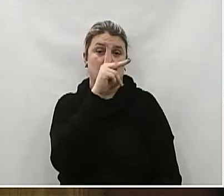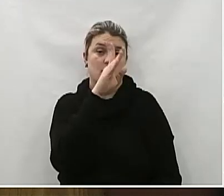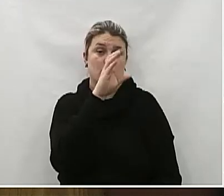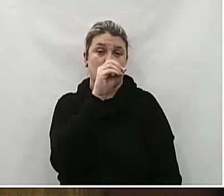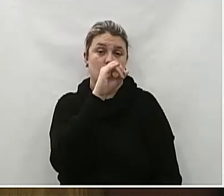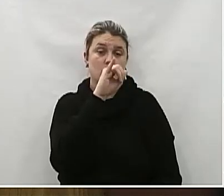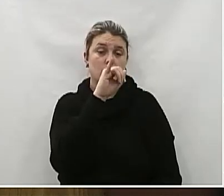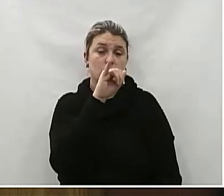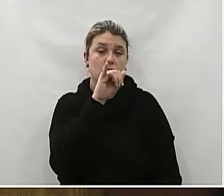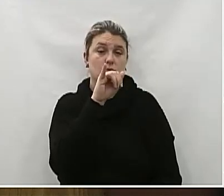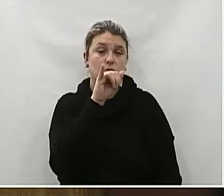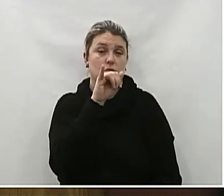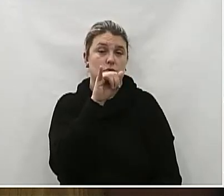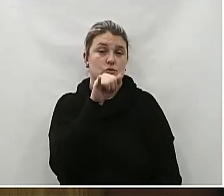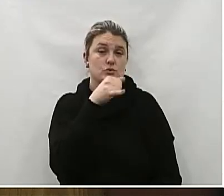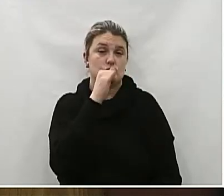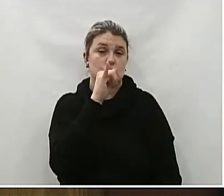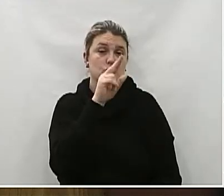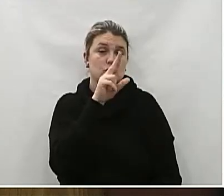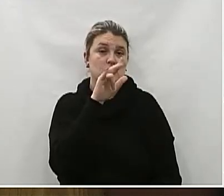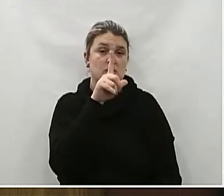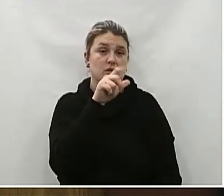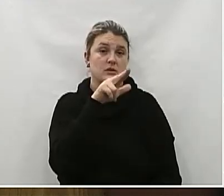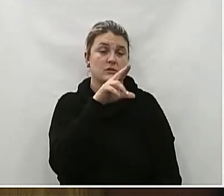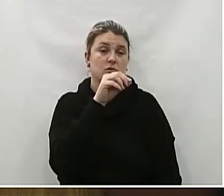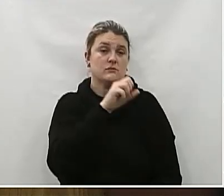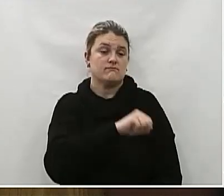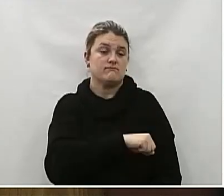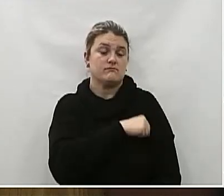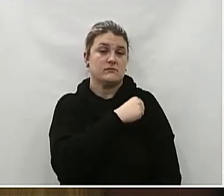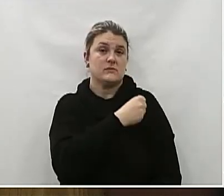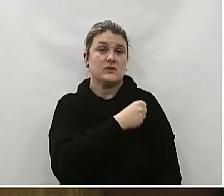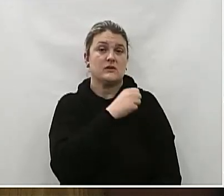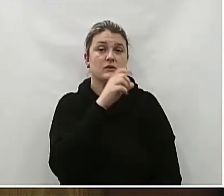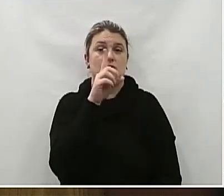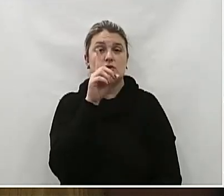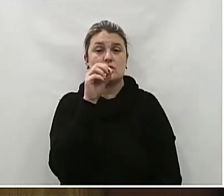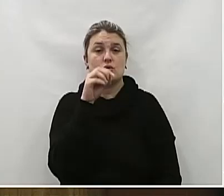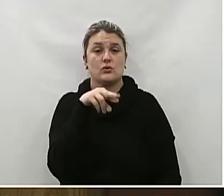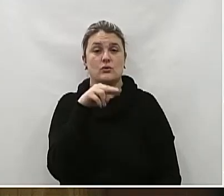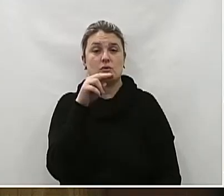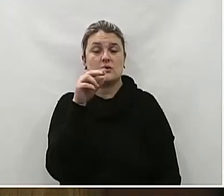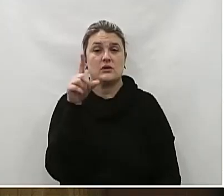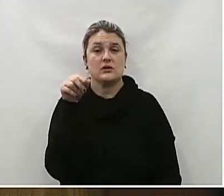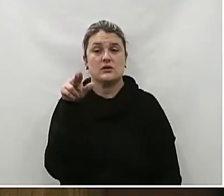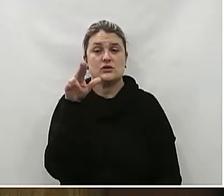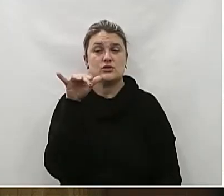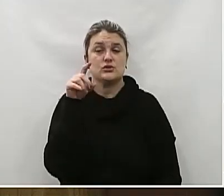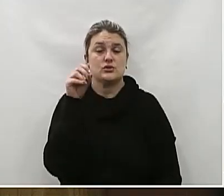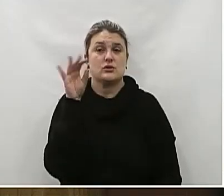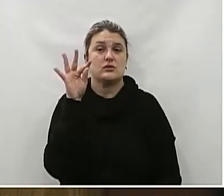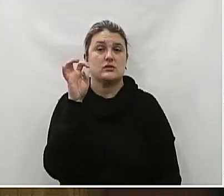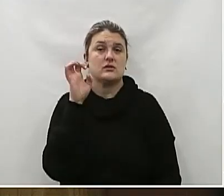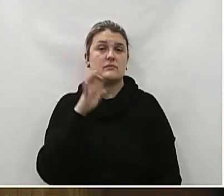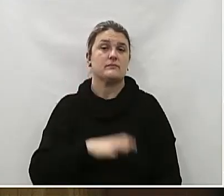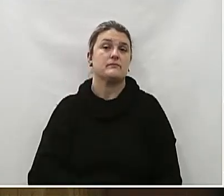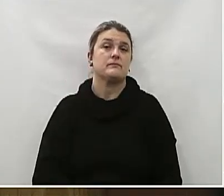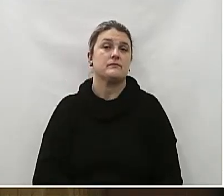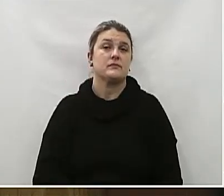Caroba Rodrigues Cabo Jonathan Passos da Silva Soldados Alexandre Silva Dos Santos